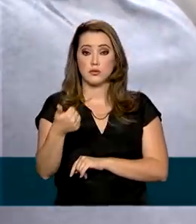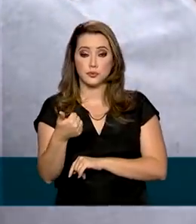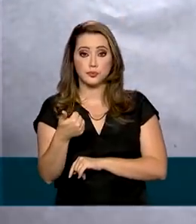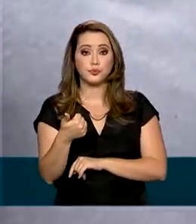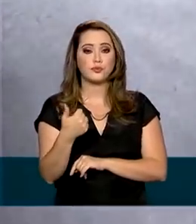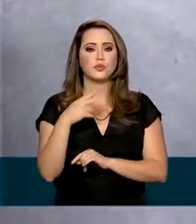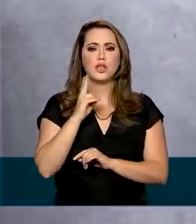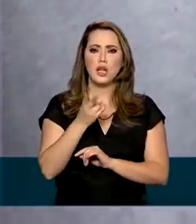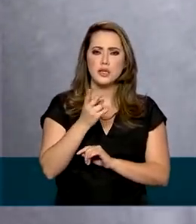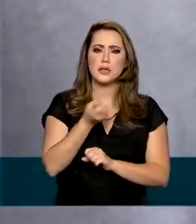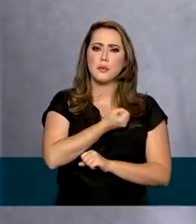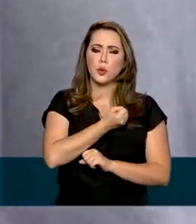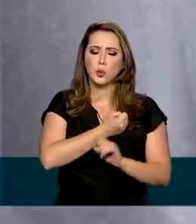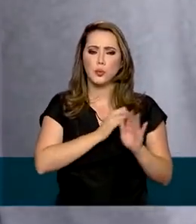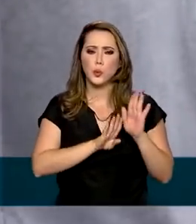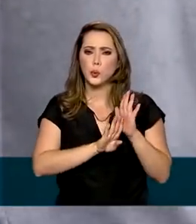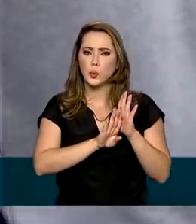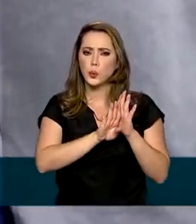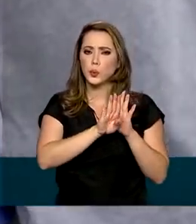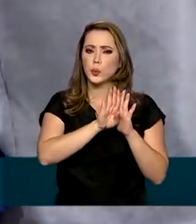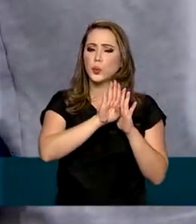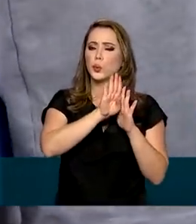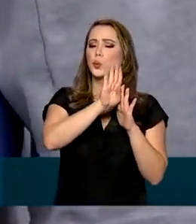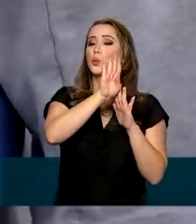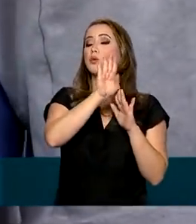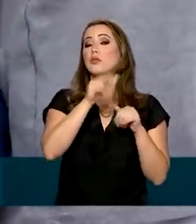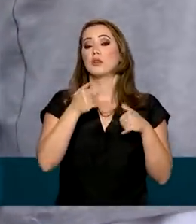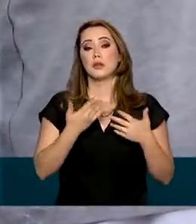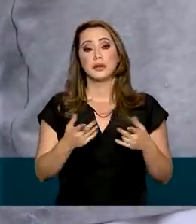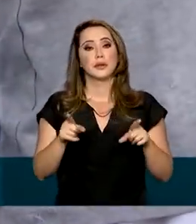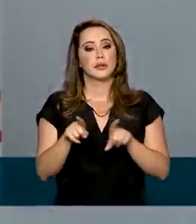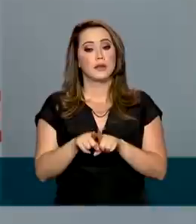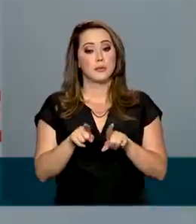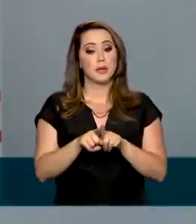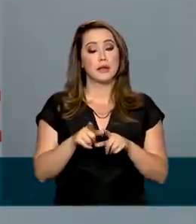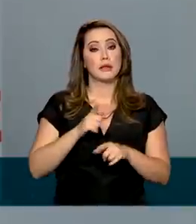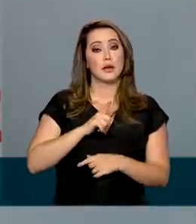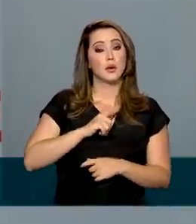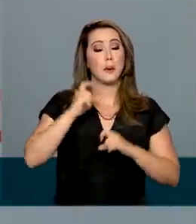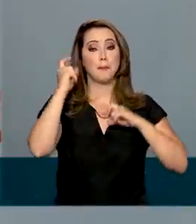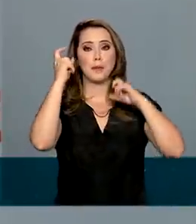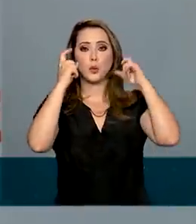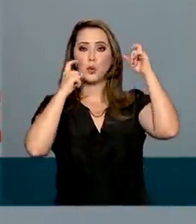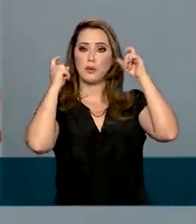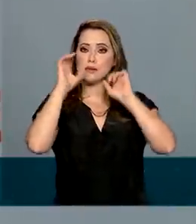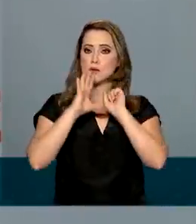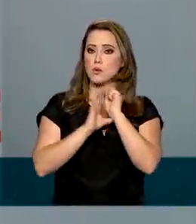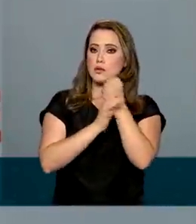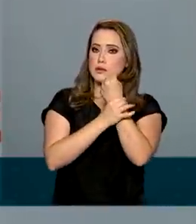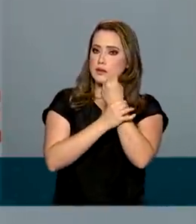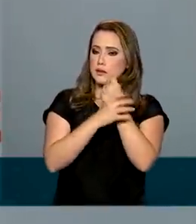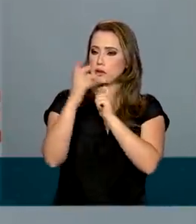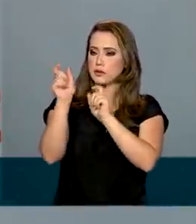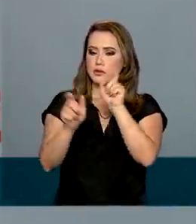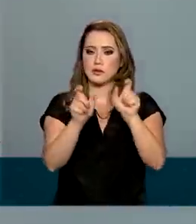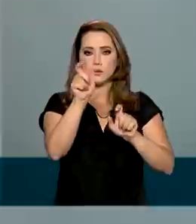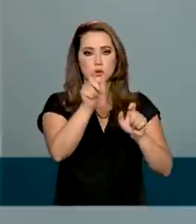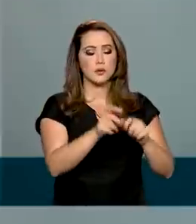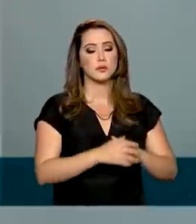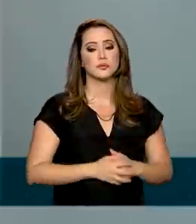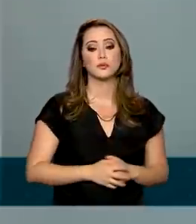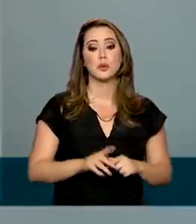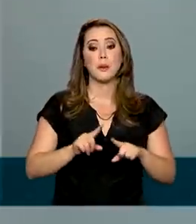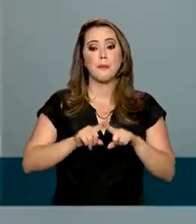demanda crescente no Sistema Único de Saúde, aumenta também a preocupação com a segurança do paciente.